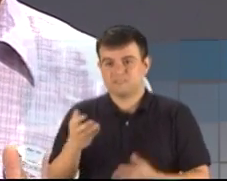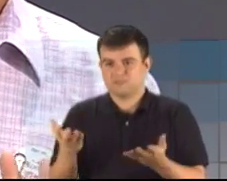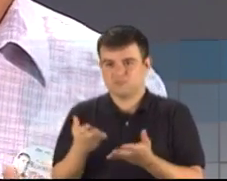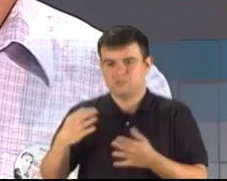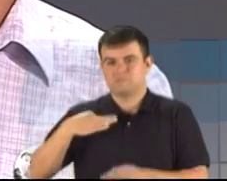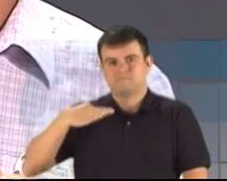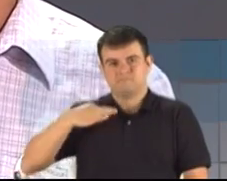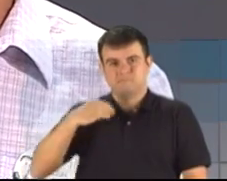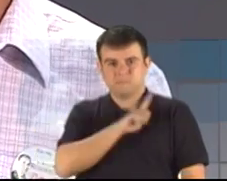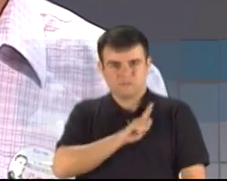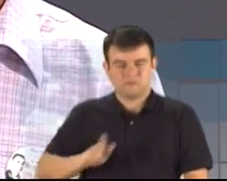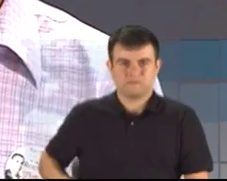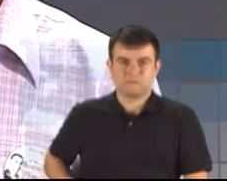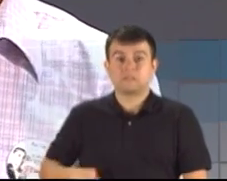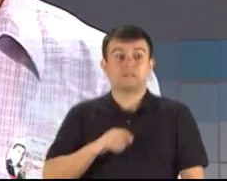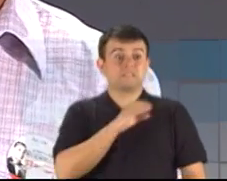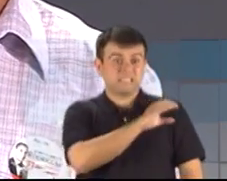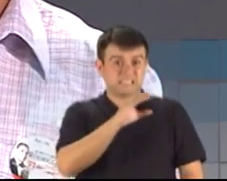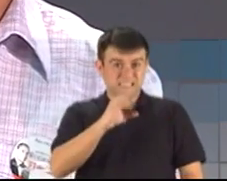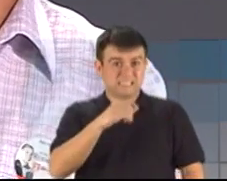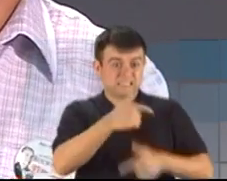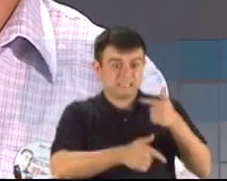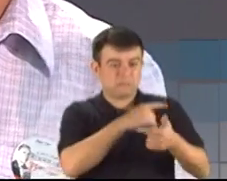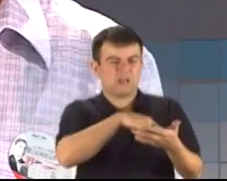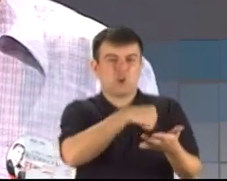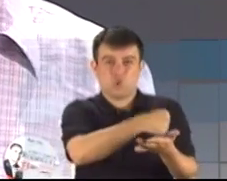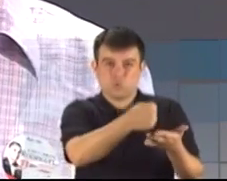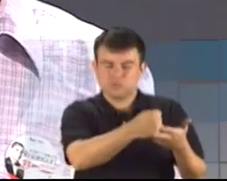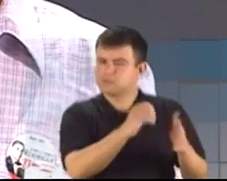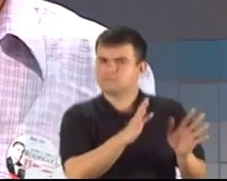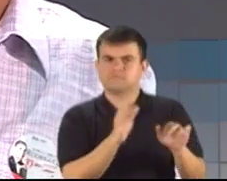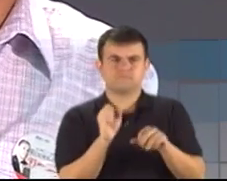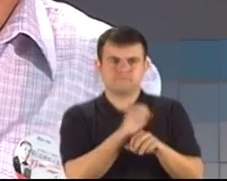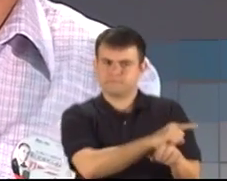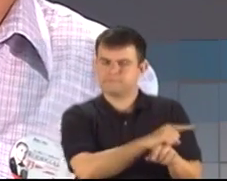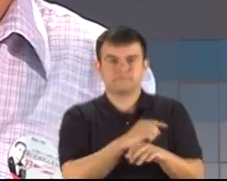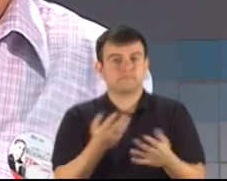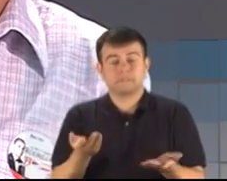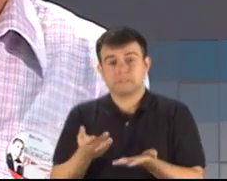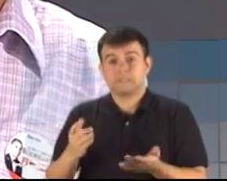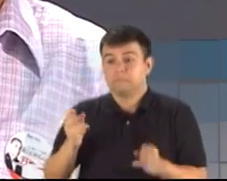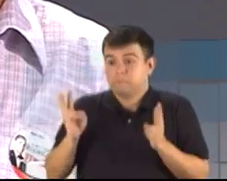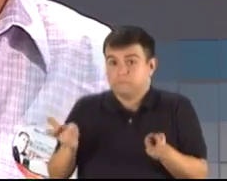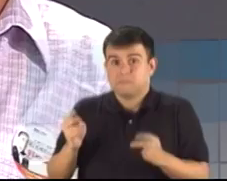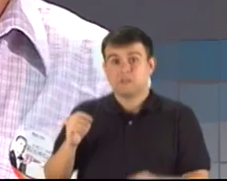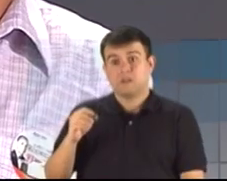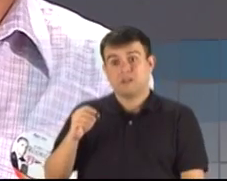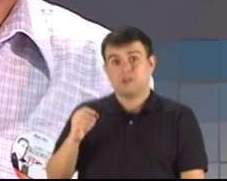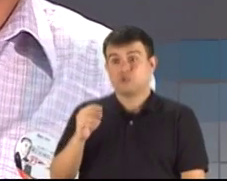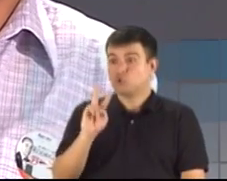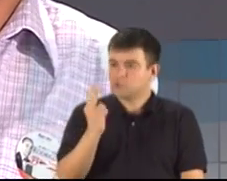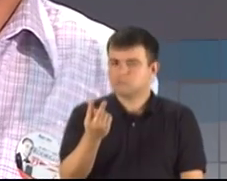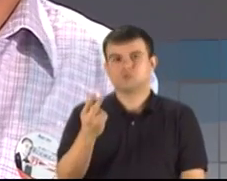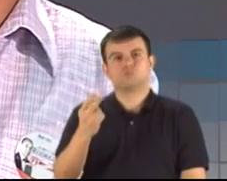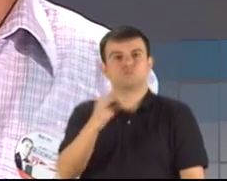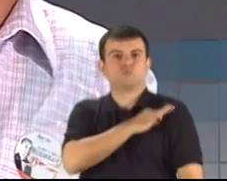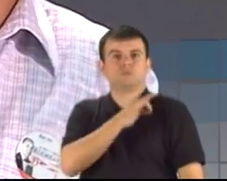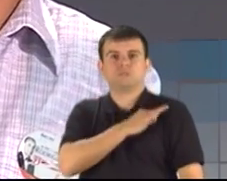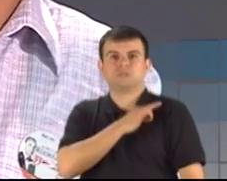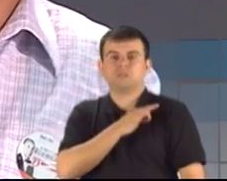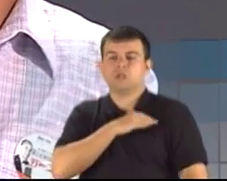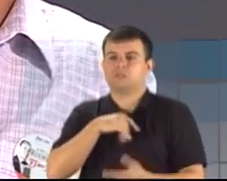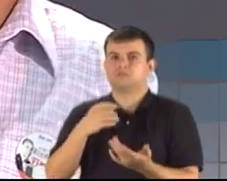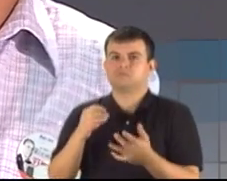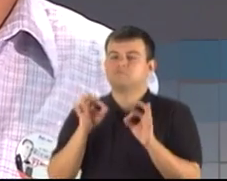no Estado, nós vamos tirar mil CCs e vamos botar 2 mil policiais com esse mesmo salário que existe hoje e nós vamos manter 2 mil policiais